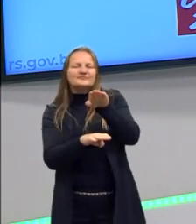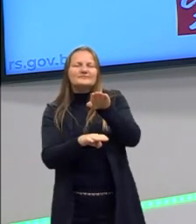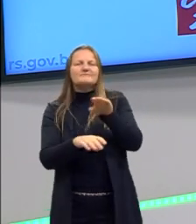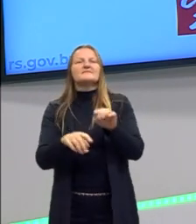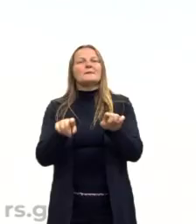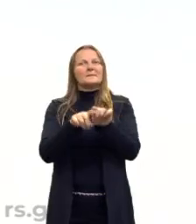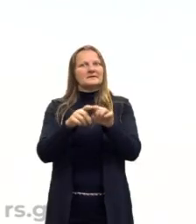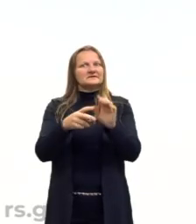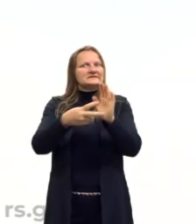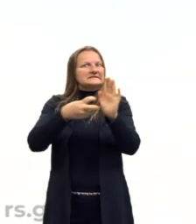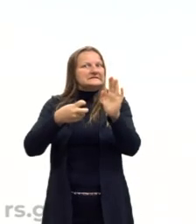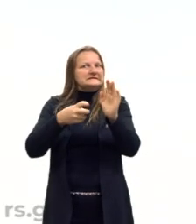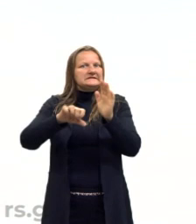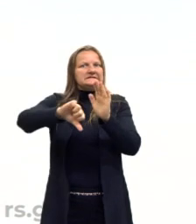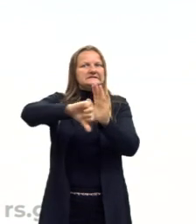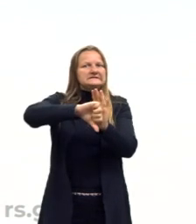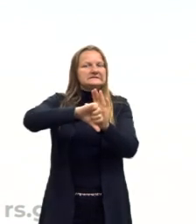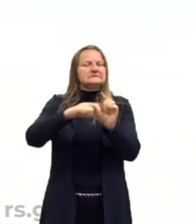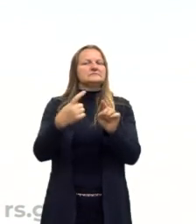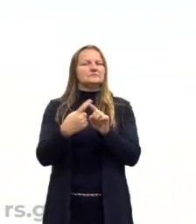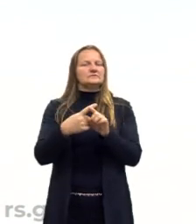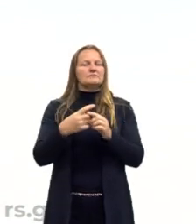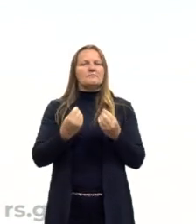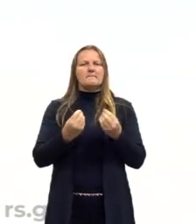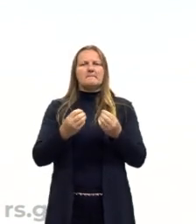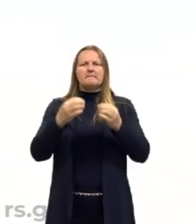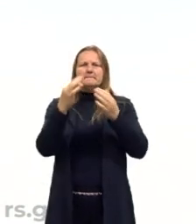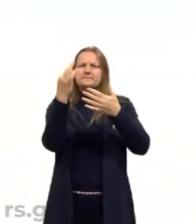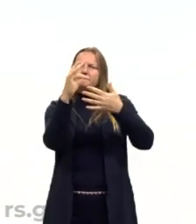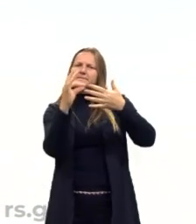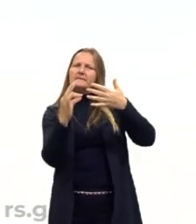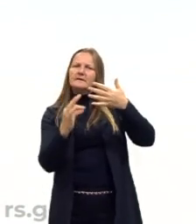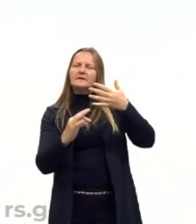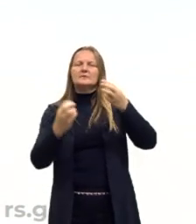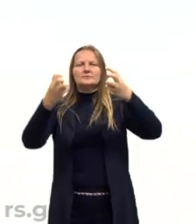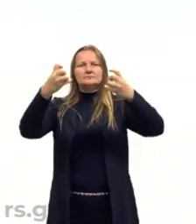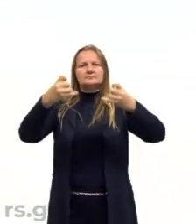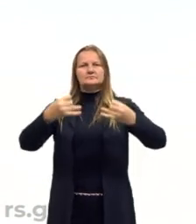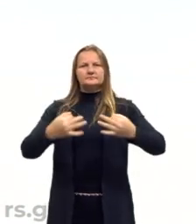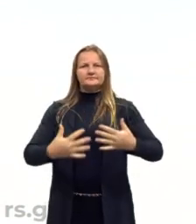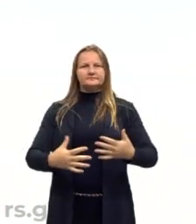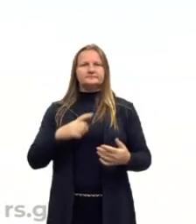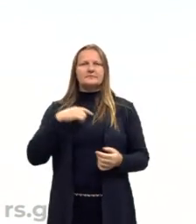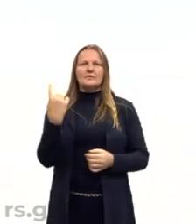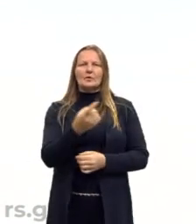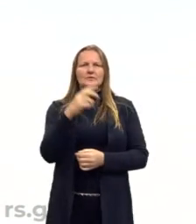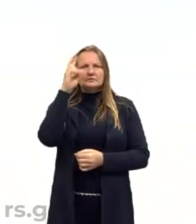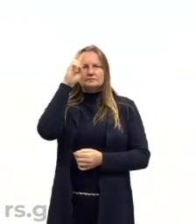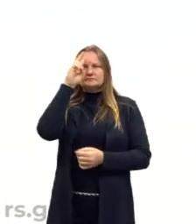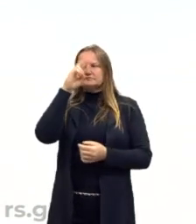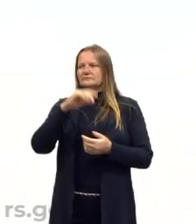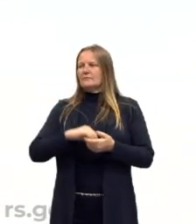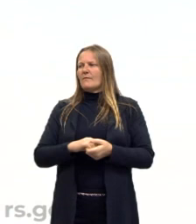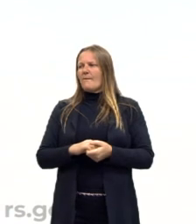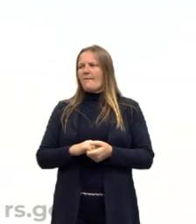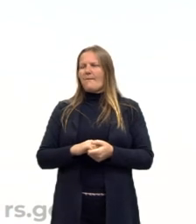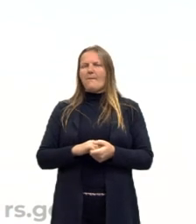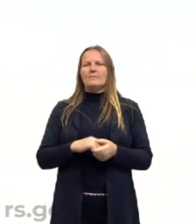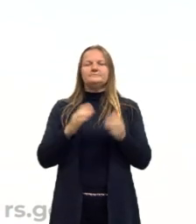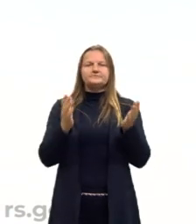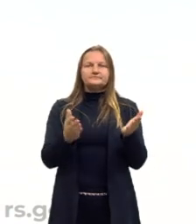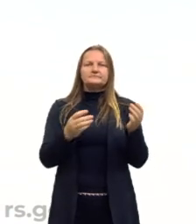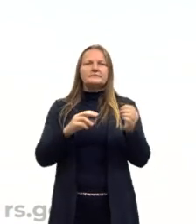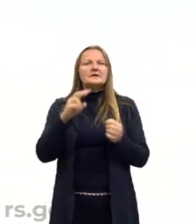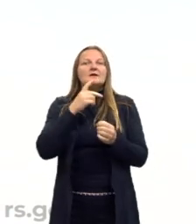continuamos hoje com uma outra perspectiva, algumas coisas vão se... iremos relembrar, etc e tal. E falando em